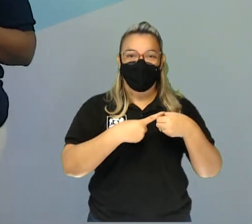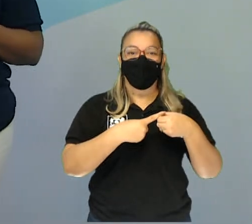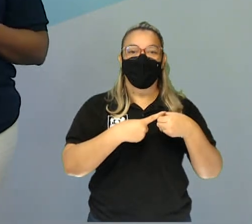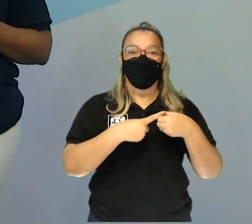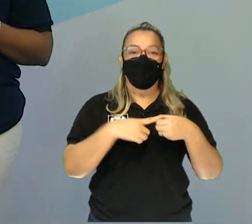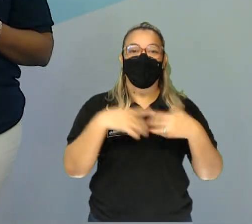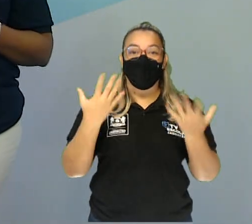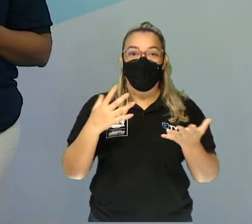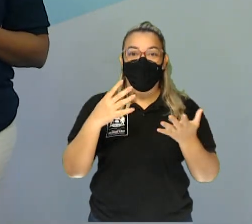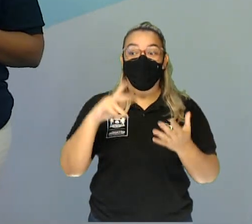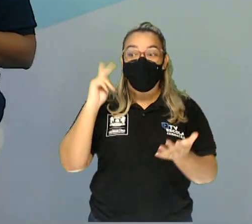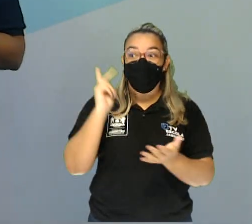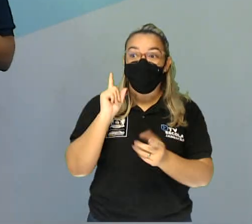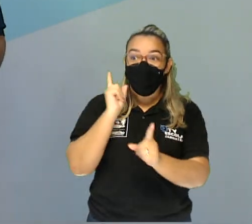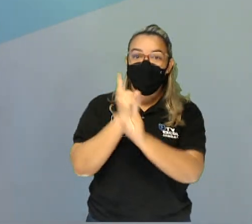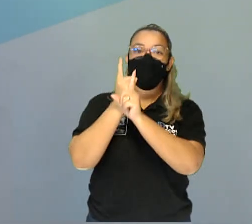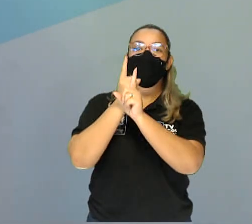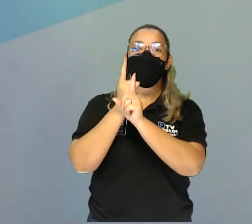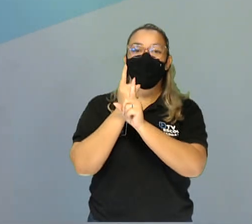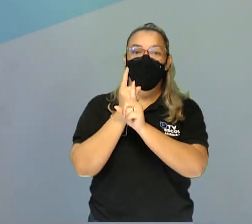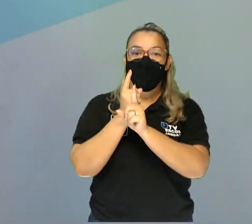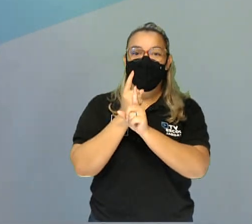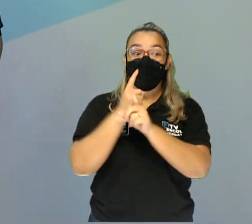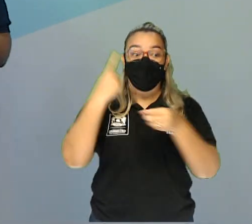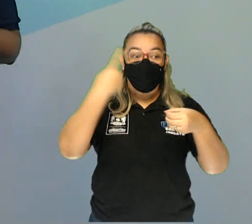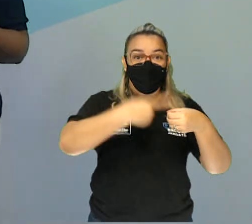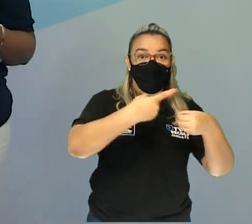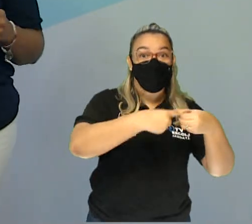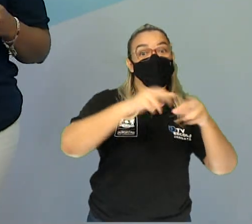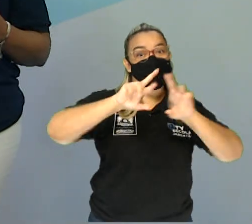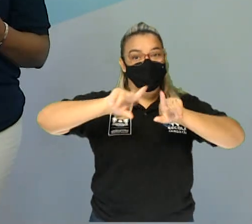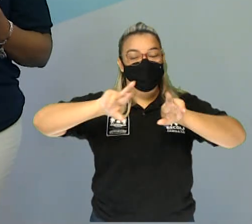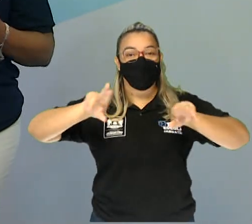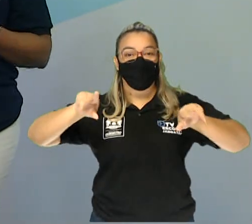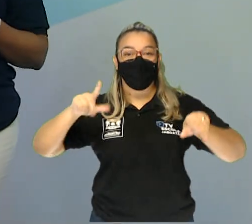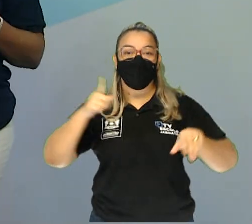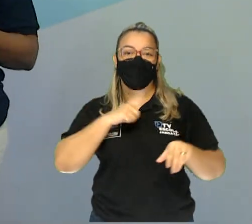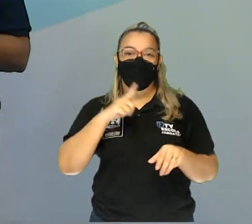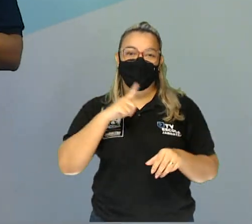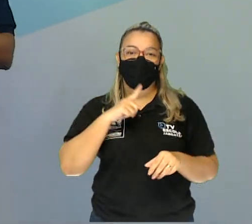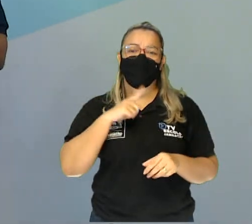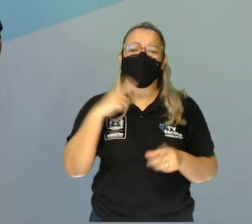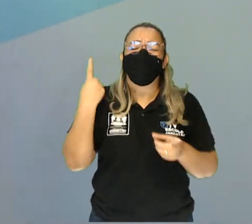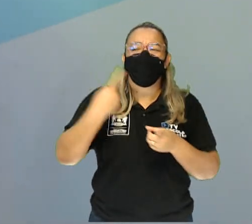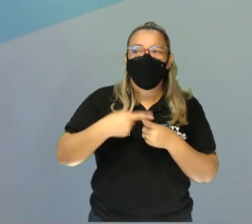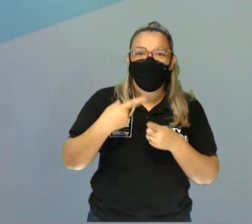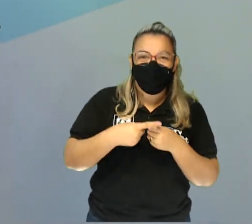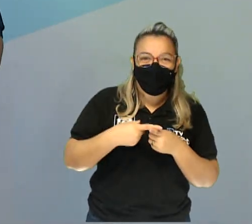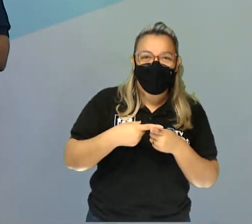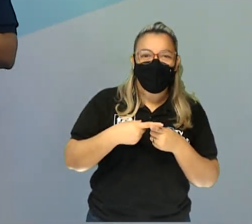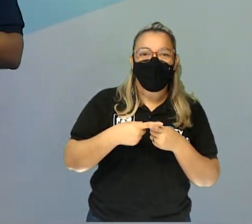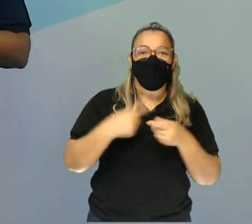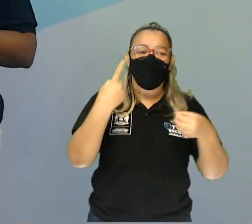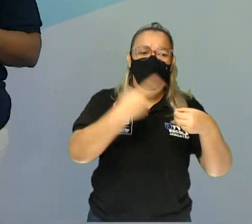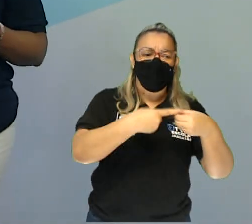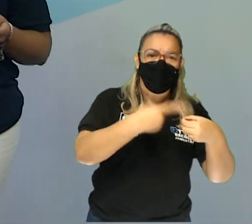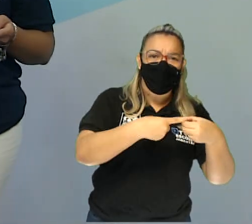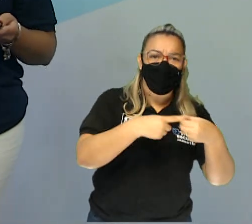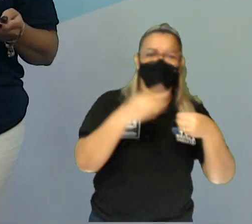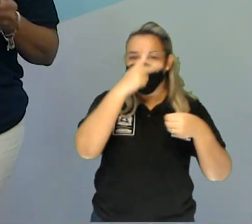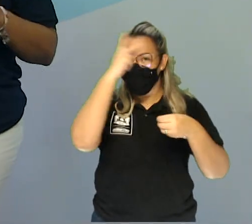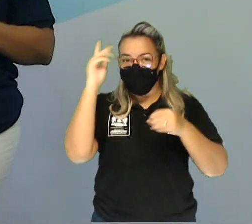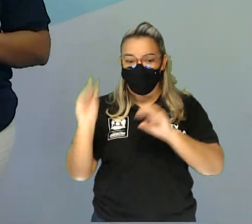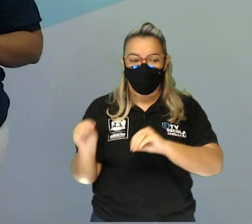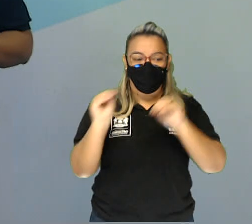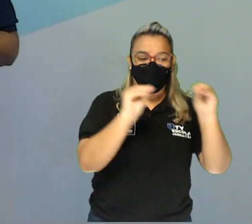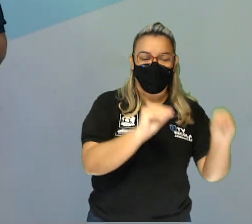E aí a gente descobre o motivo pelo qual tantos engenhos, o motivo pelo qual o interior da cidade era mais ocupado.